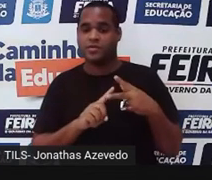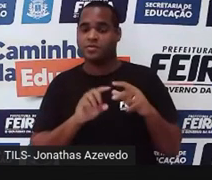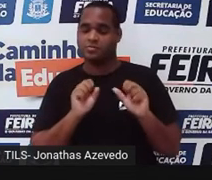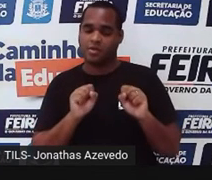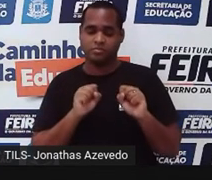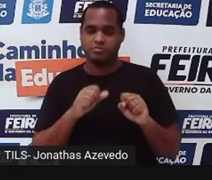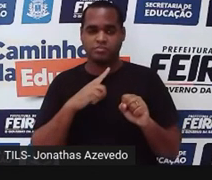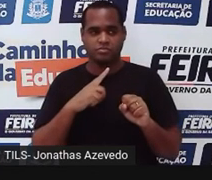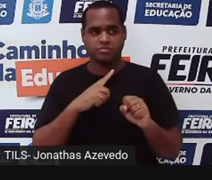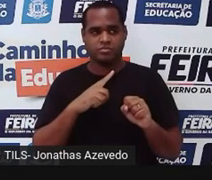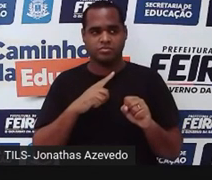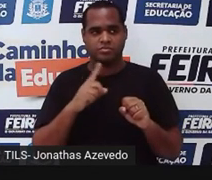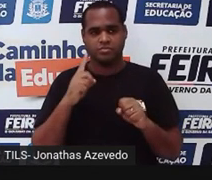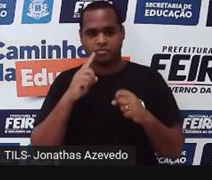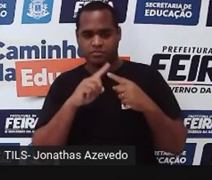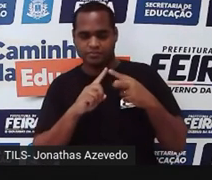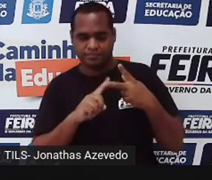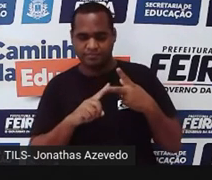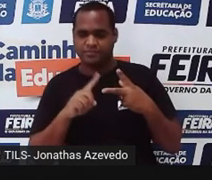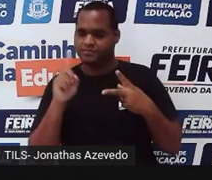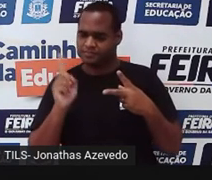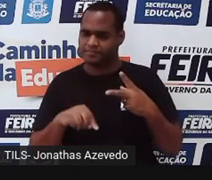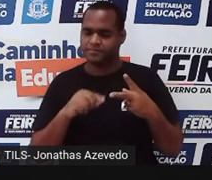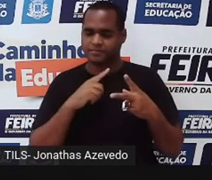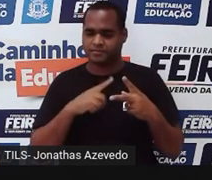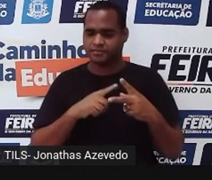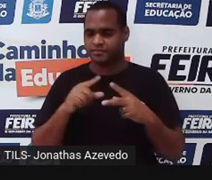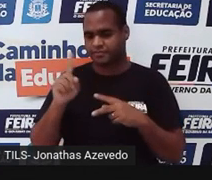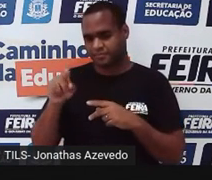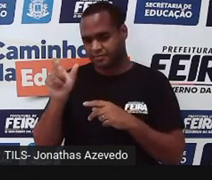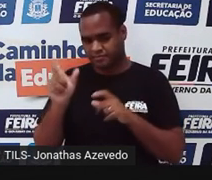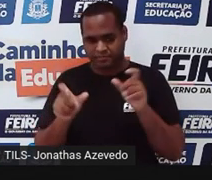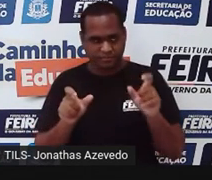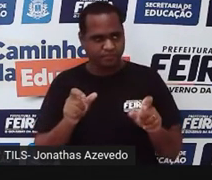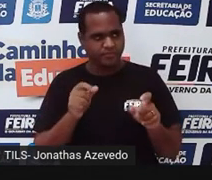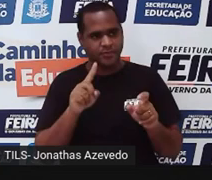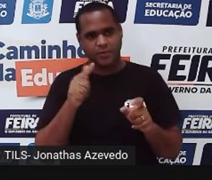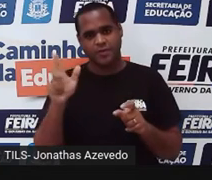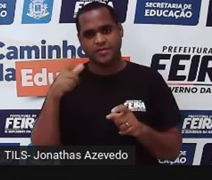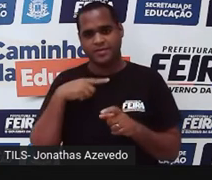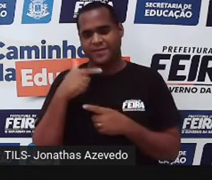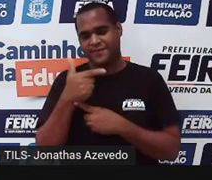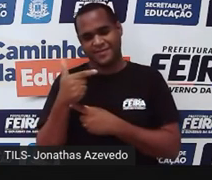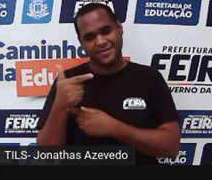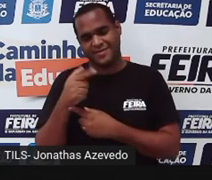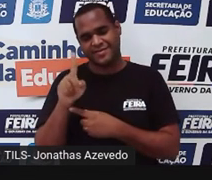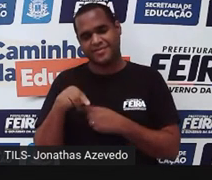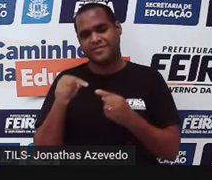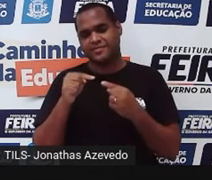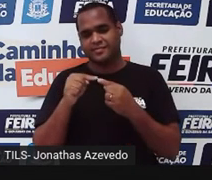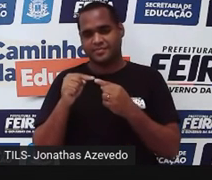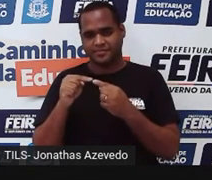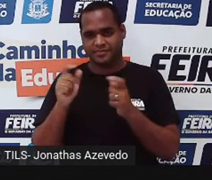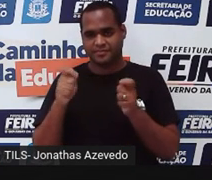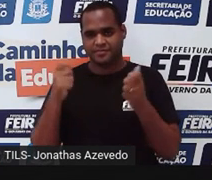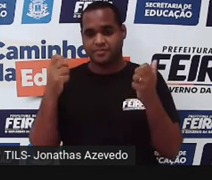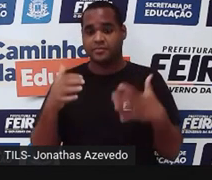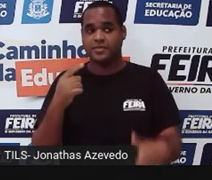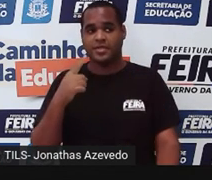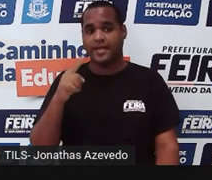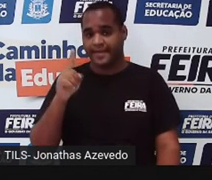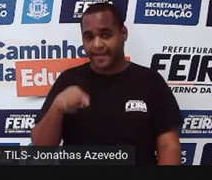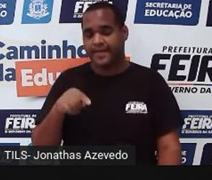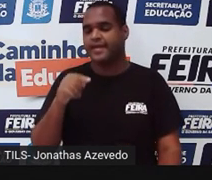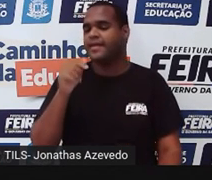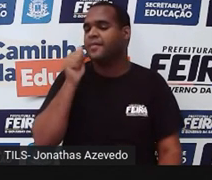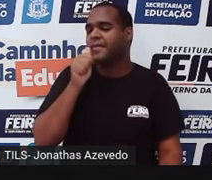O nosso sexo. Então, um par é de cromossomos sexuais, os outros 22 pares são de cromossomos somáticos. Para nascer uma